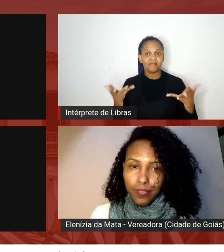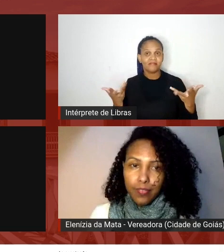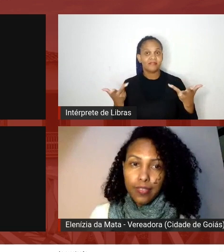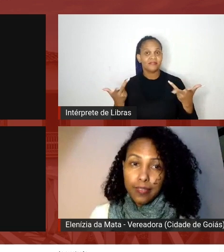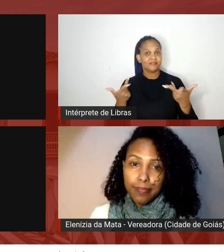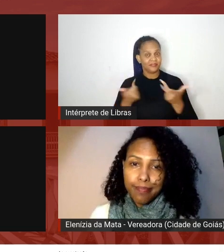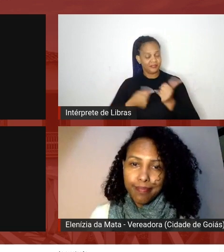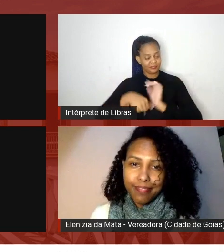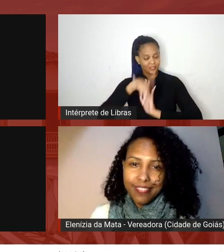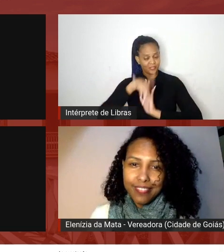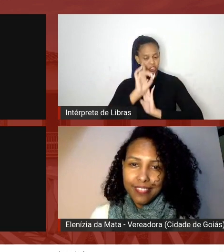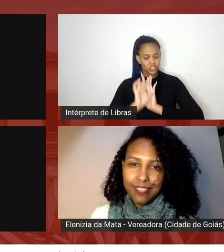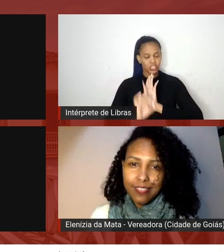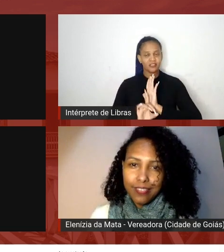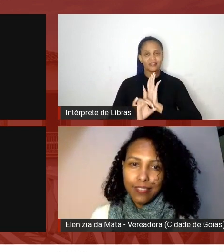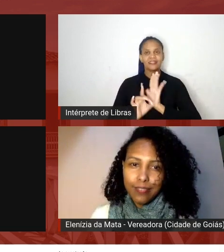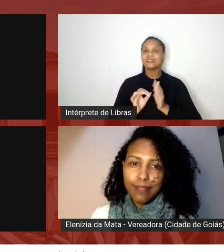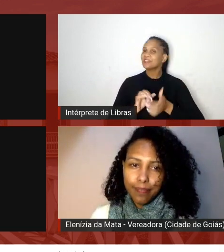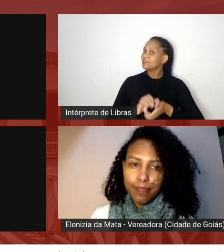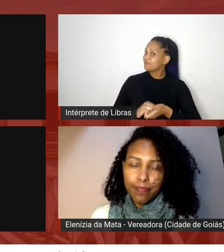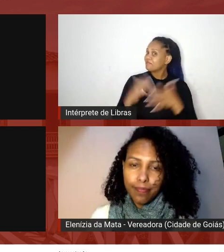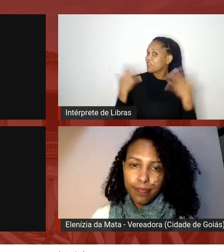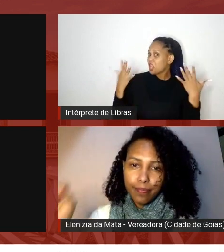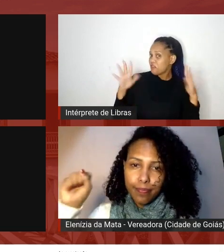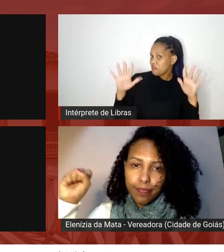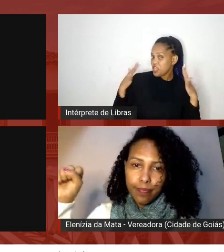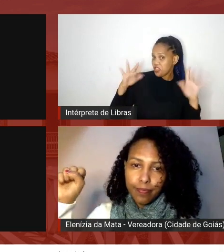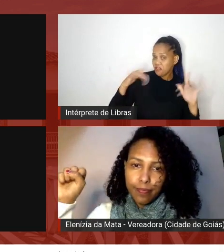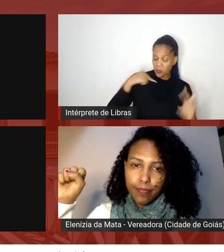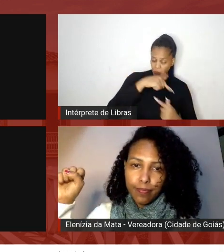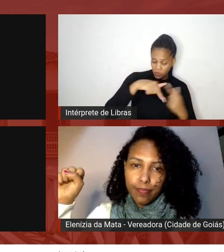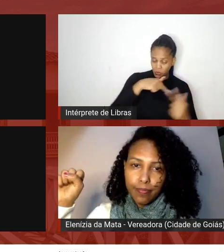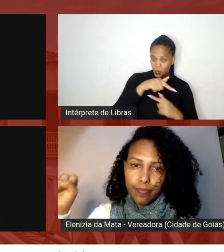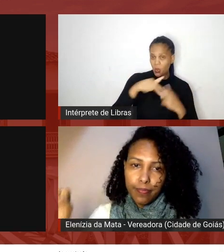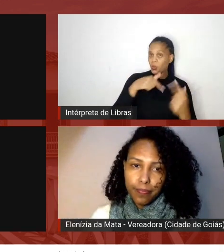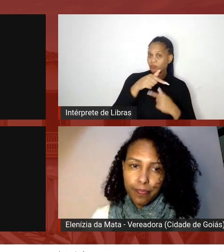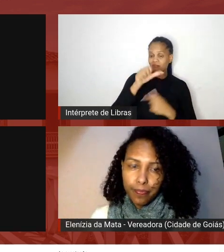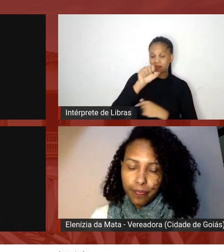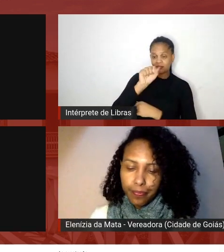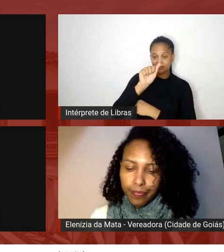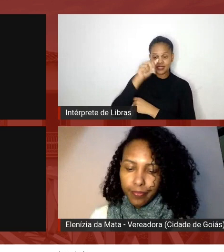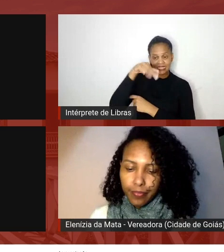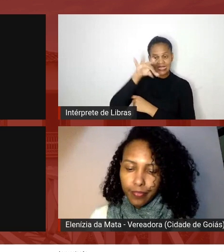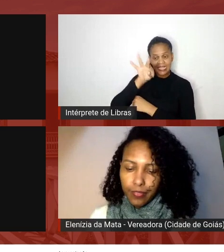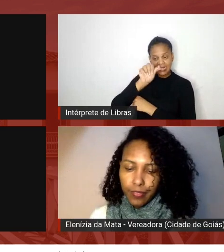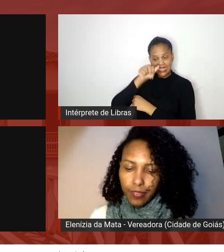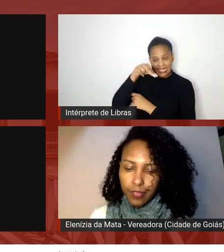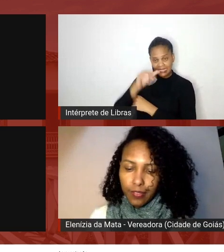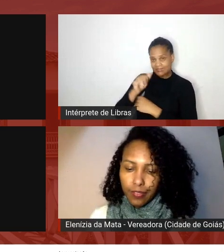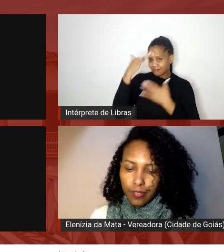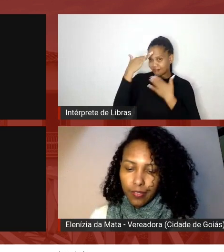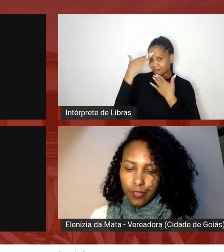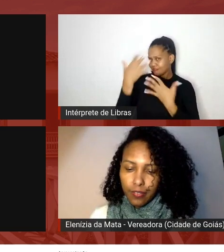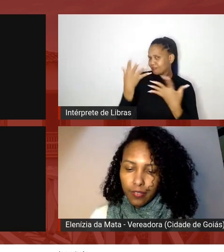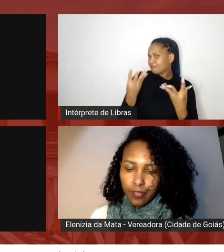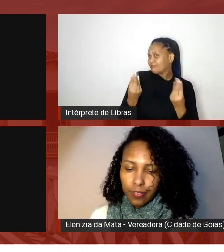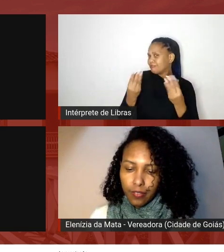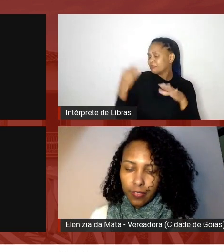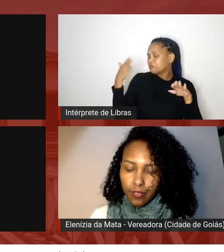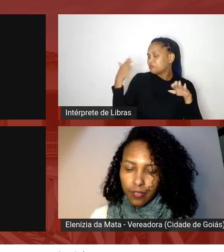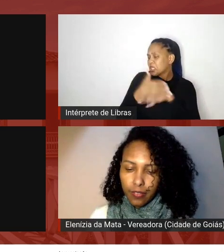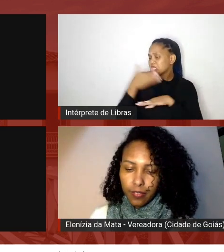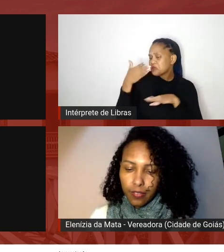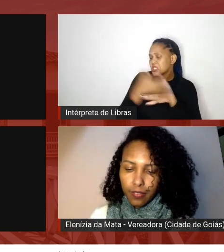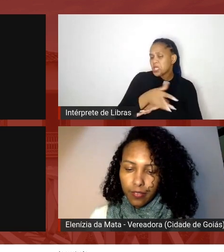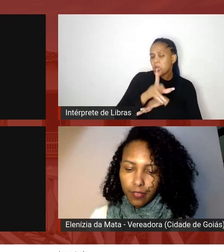Fernanda vivo o quilombo do Alto Santana a agradece muito a participação do Rafa